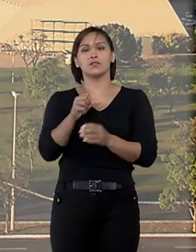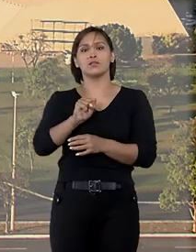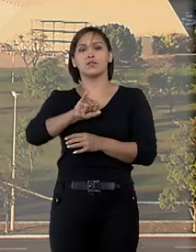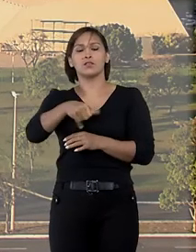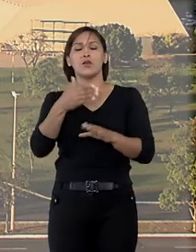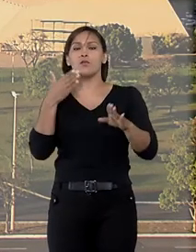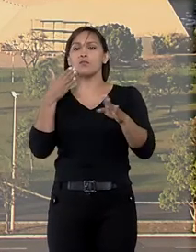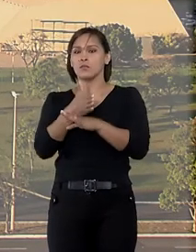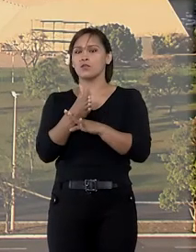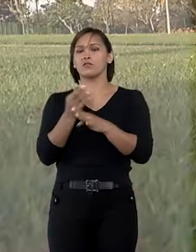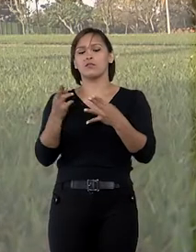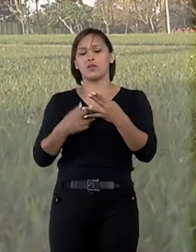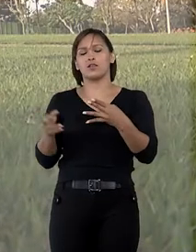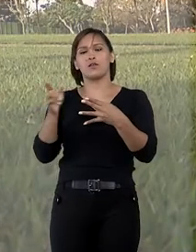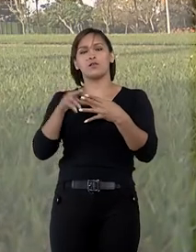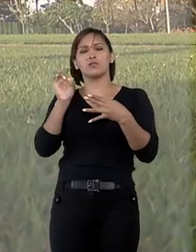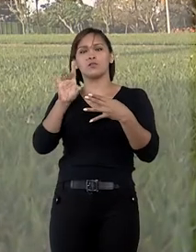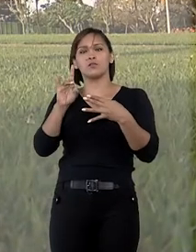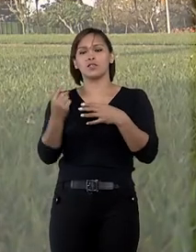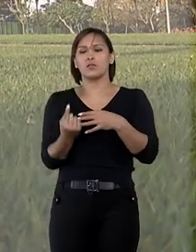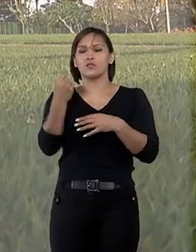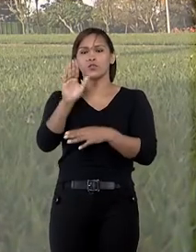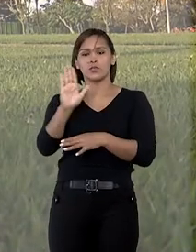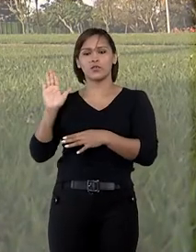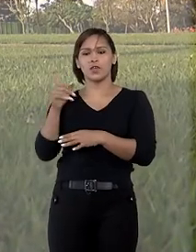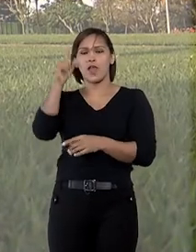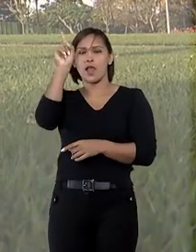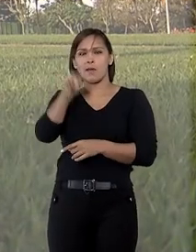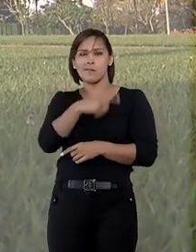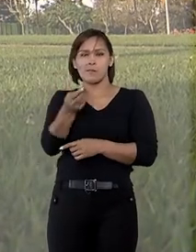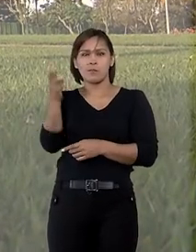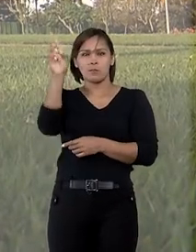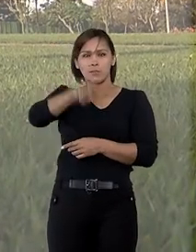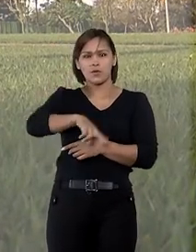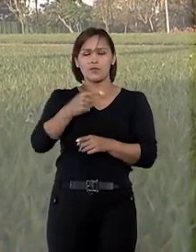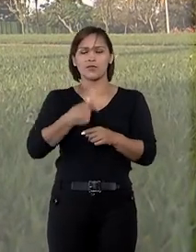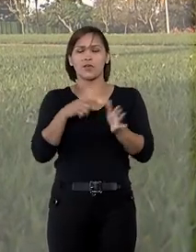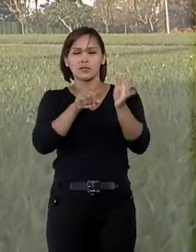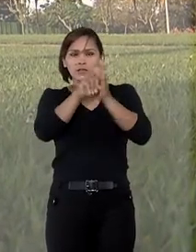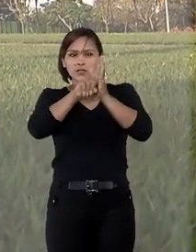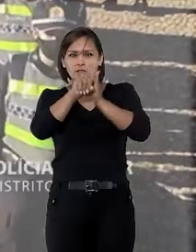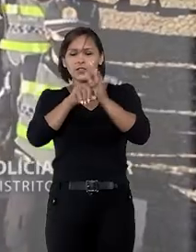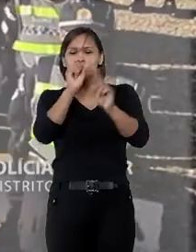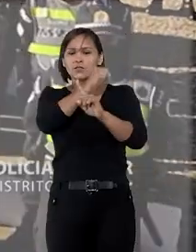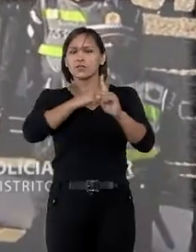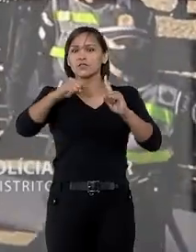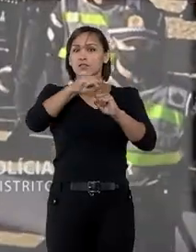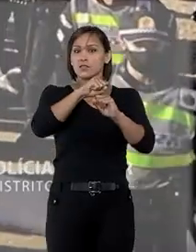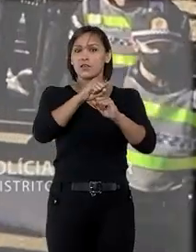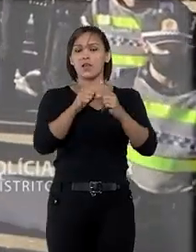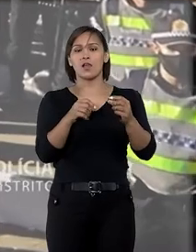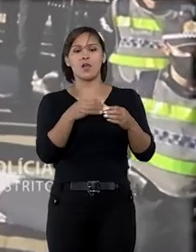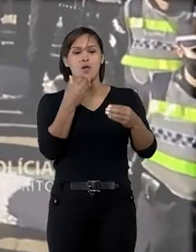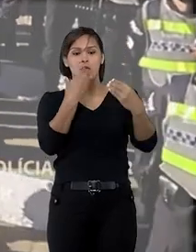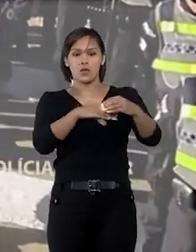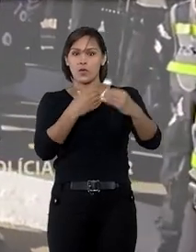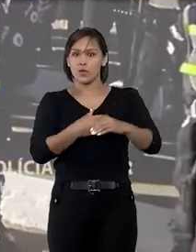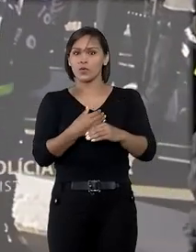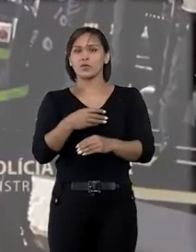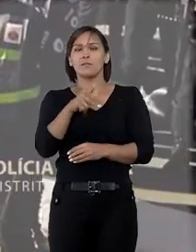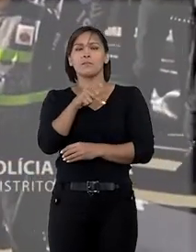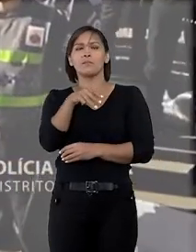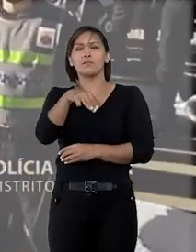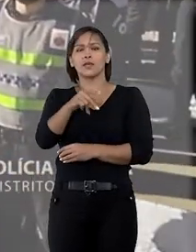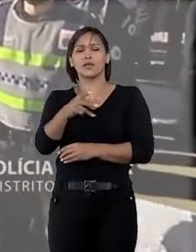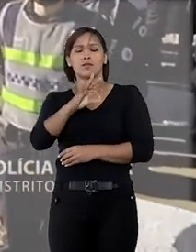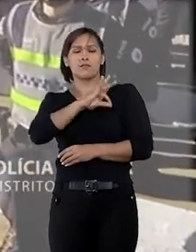STJ deu provimento ao recurso especial de um candidato reprovado na fase de investigação social em concurso da PMDF por